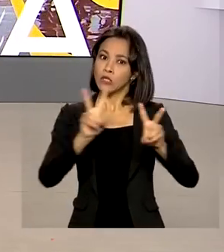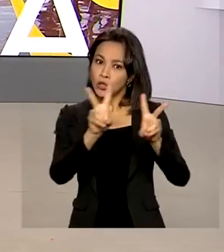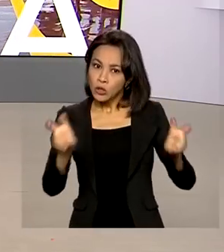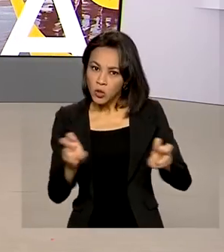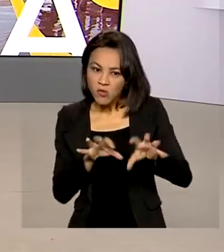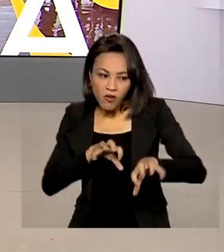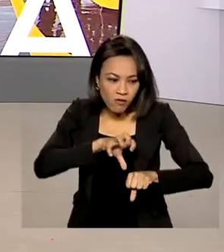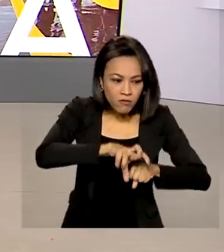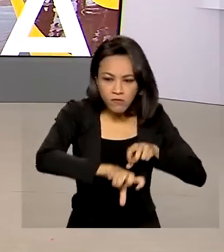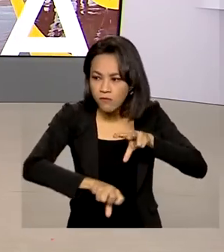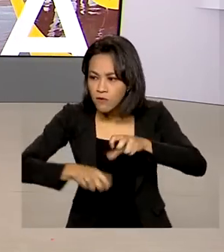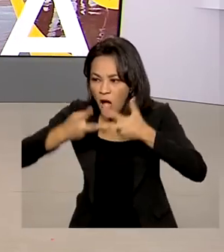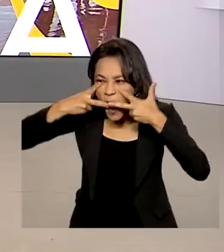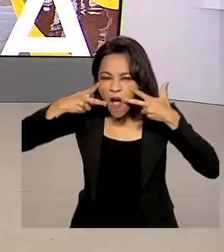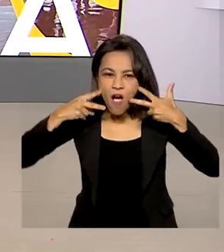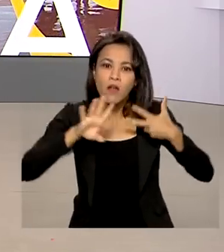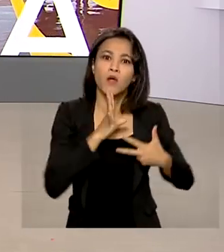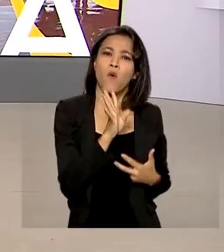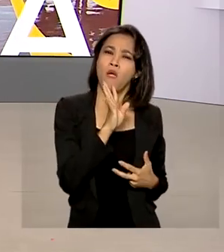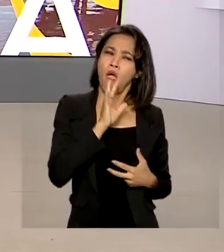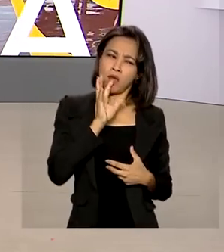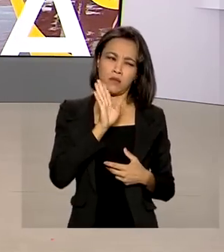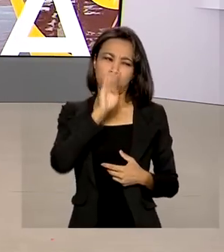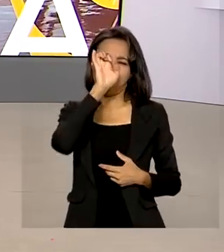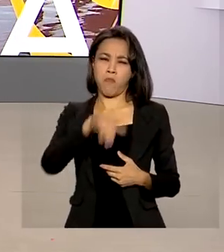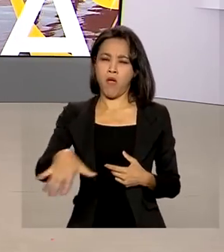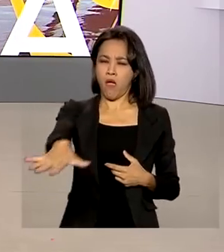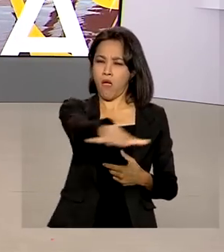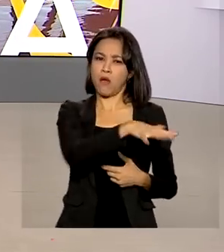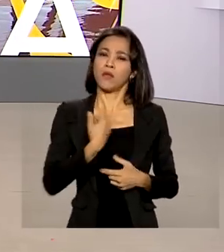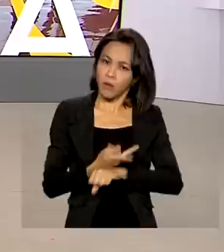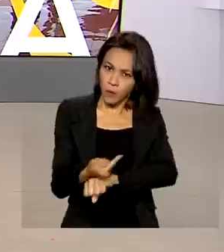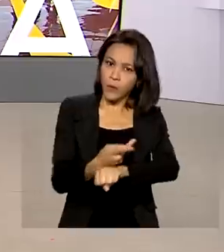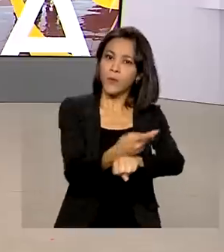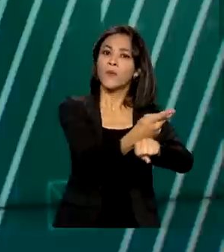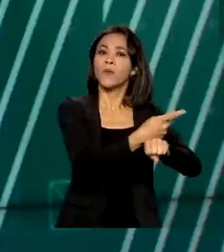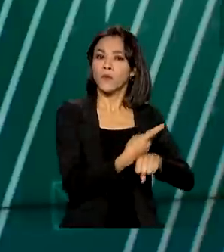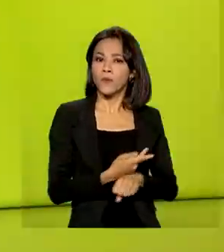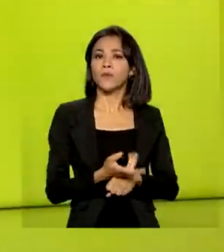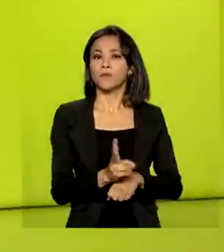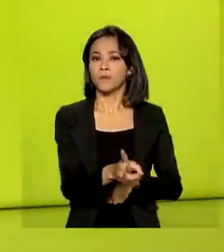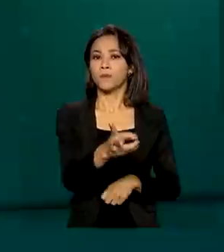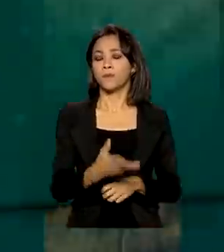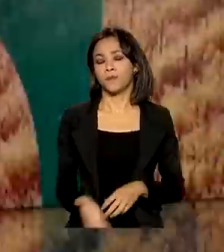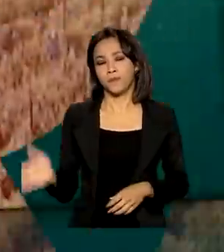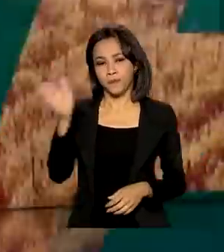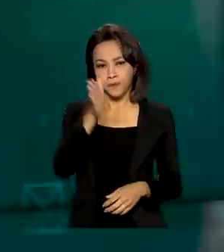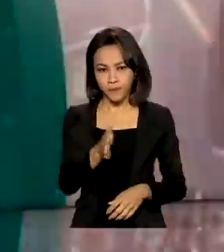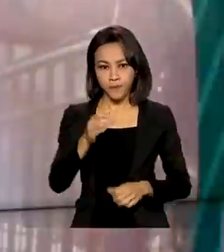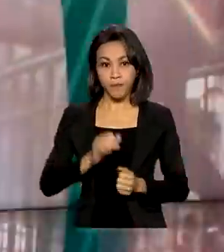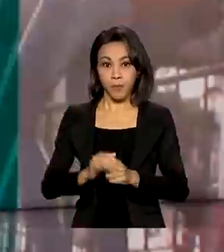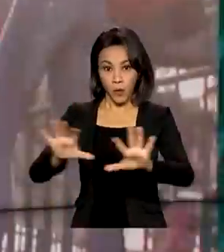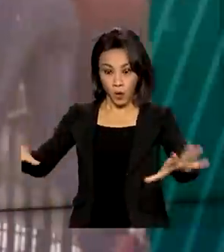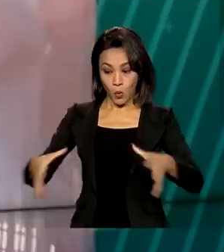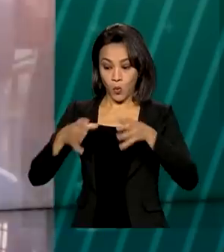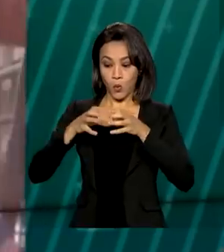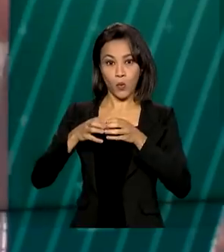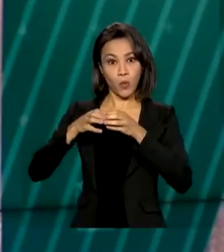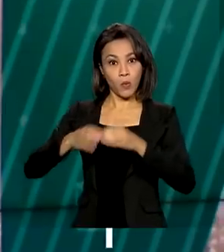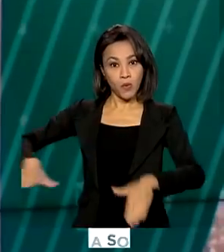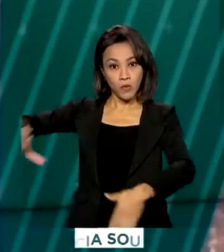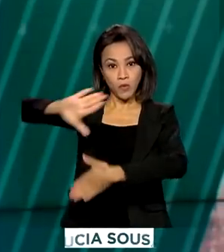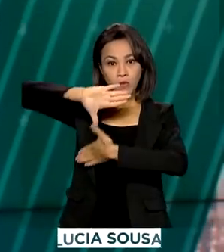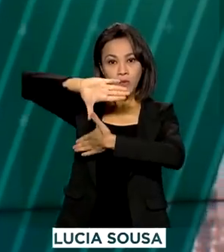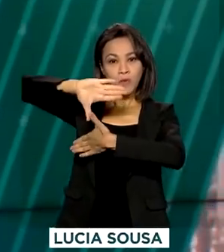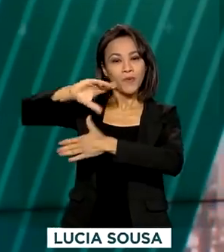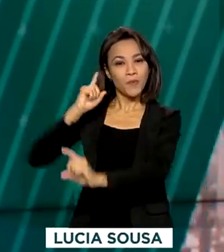de selva que conhecem o terreno desenvolvem as ações de busca. A Cúpula das Américas reúne nesta semana,